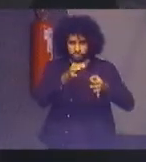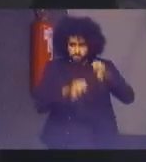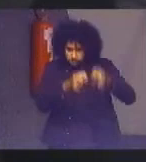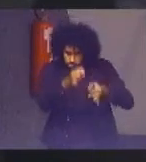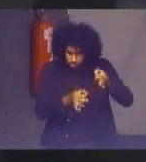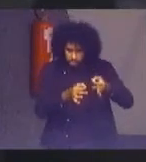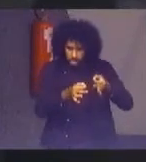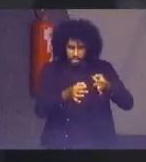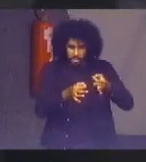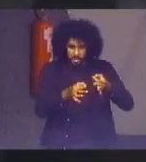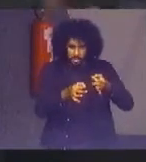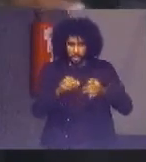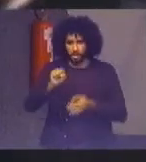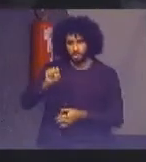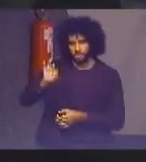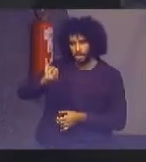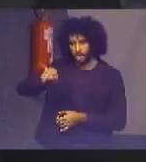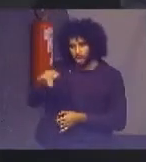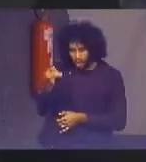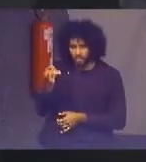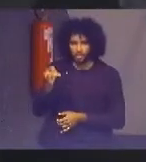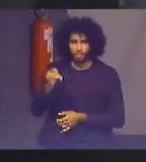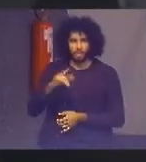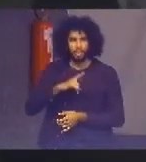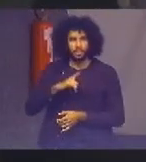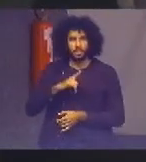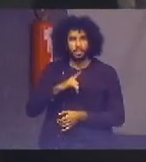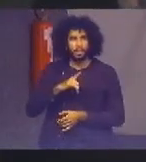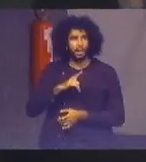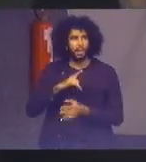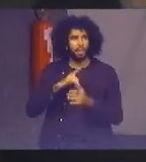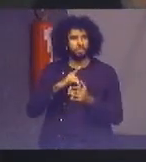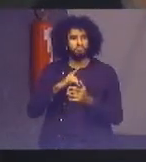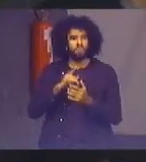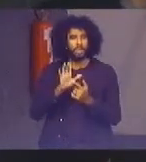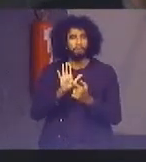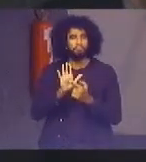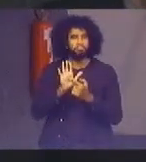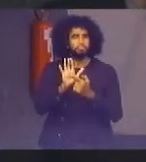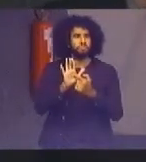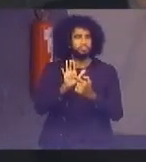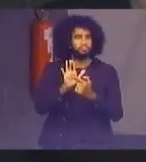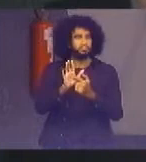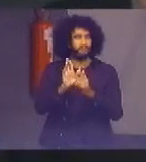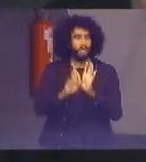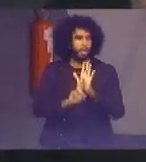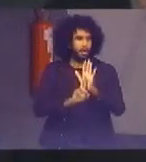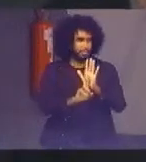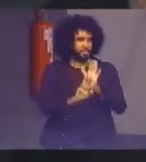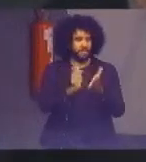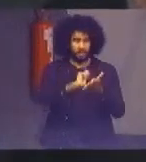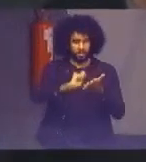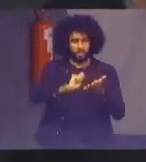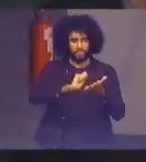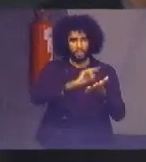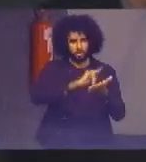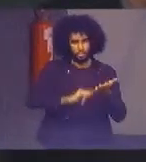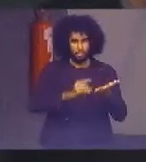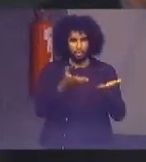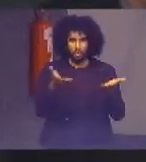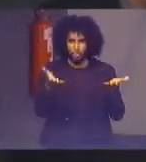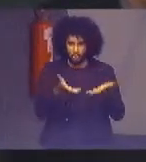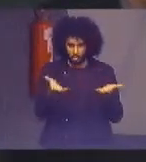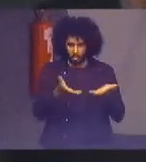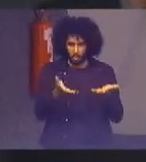papel protagonista na difusão dessa pauta ao assinar hoje, Memorando de